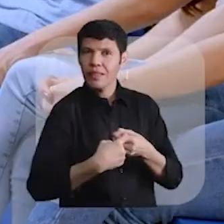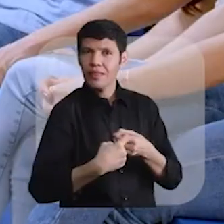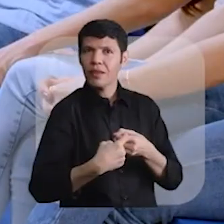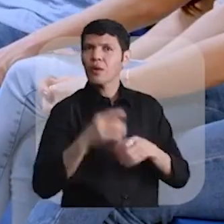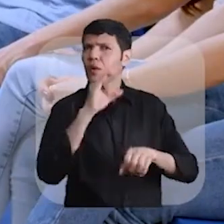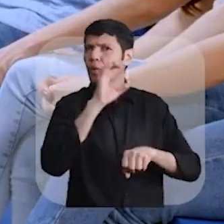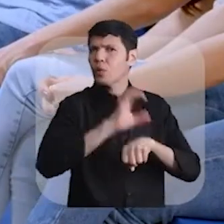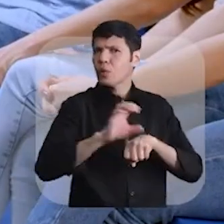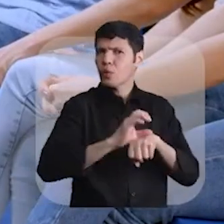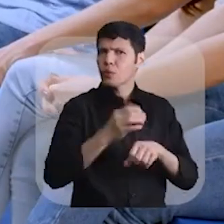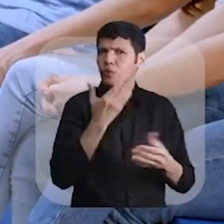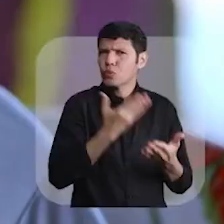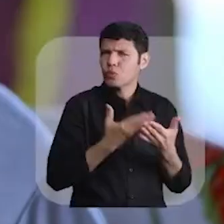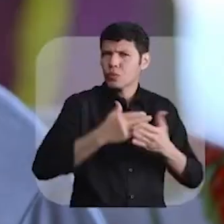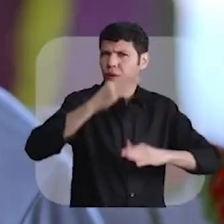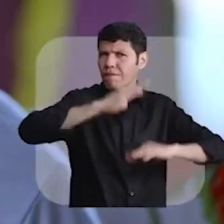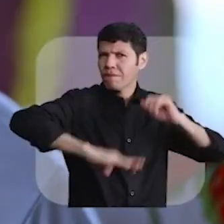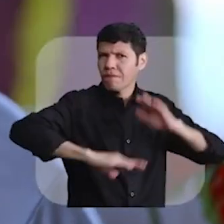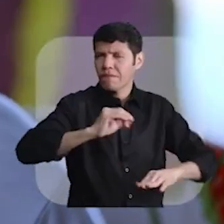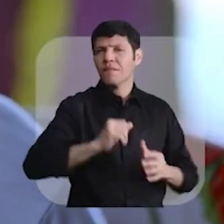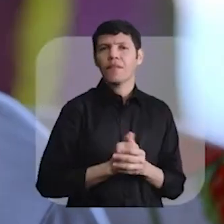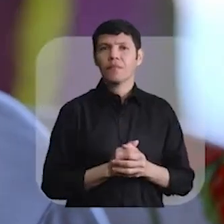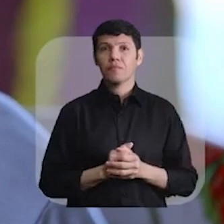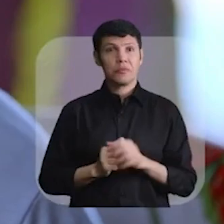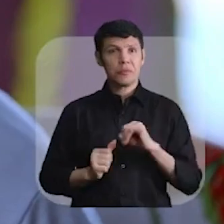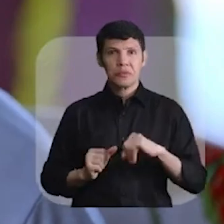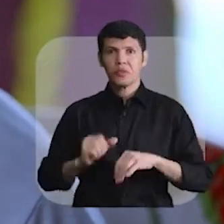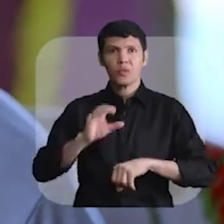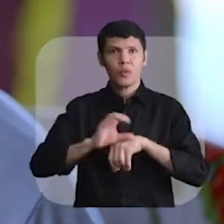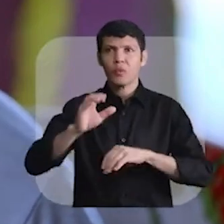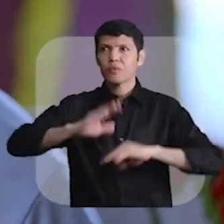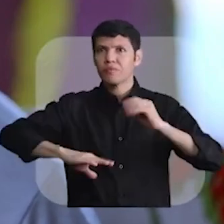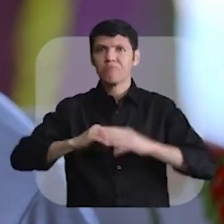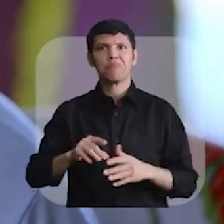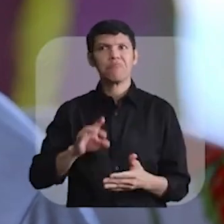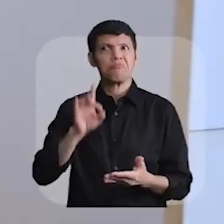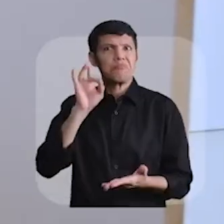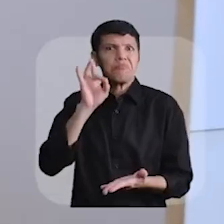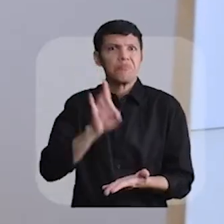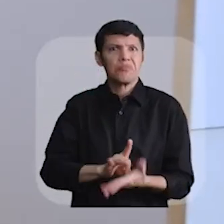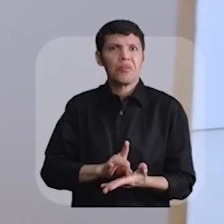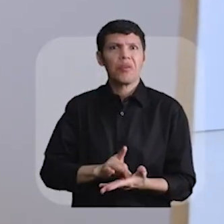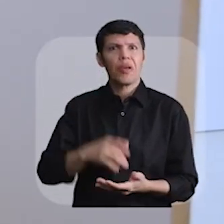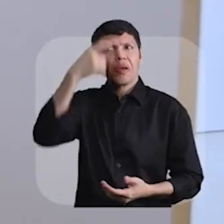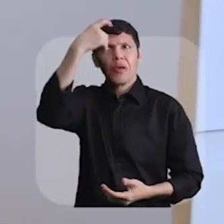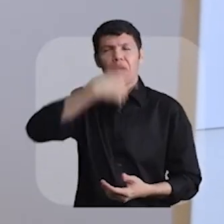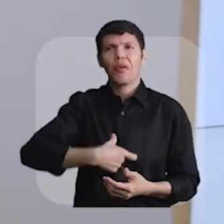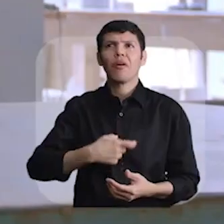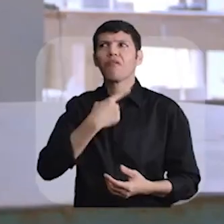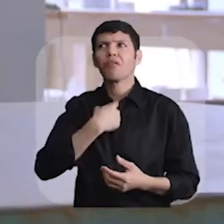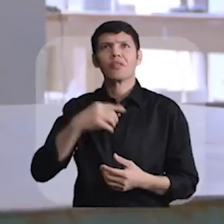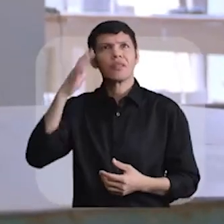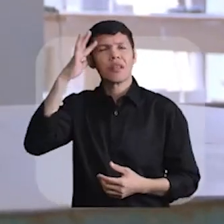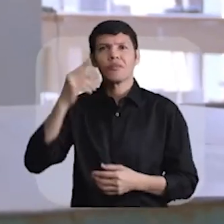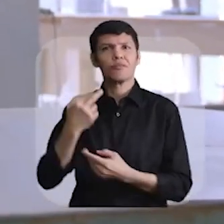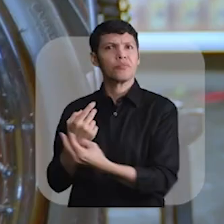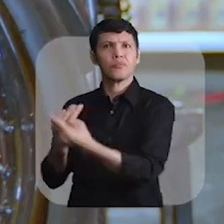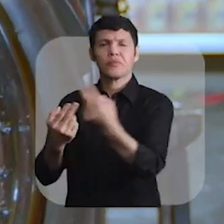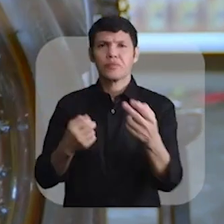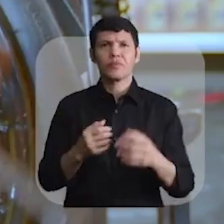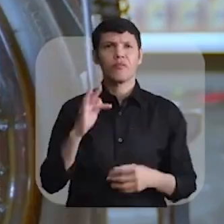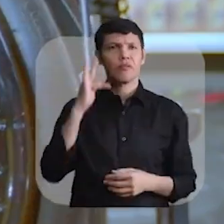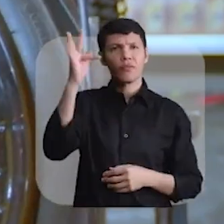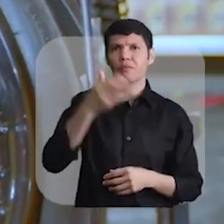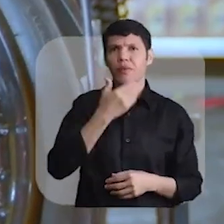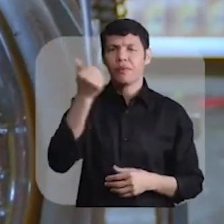ganhando uma profissão. Se tivesse um curso profissionalizante, com certeza, eu acho que o sonho de muitos para preparar